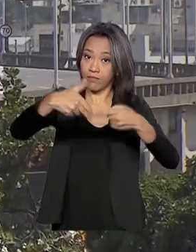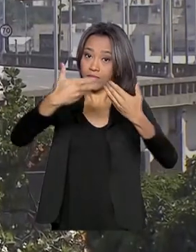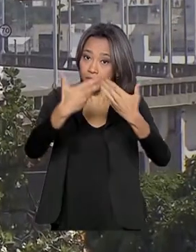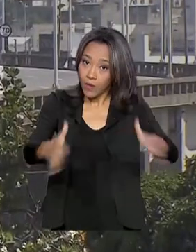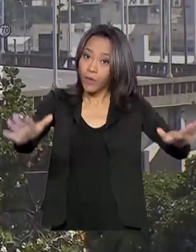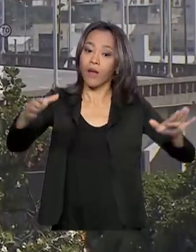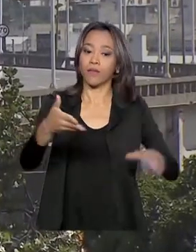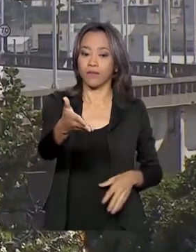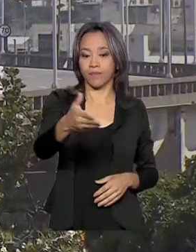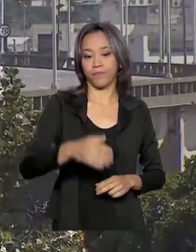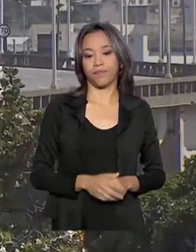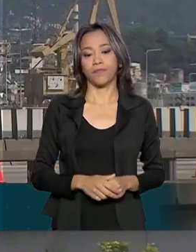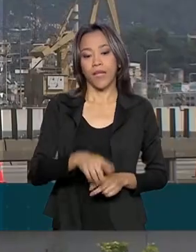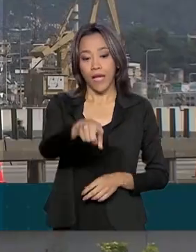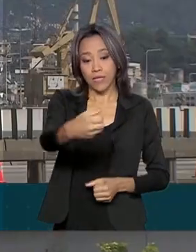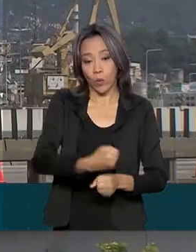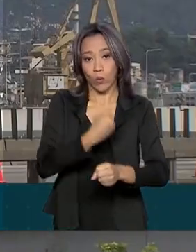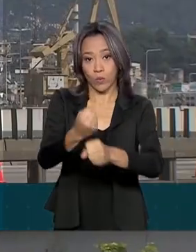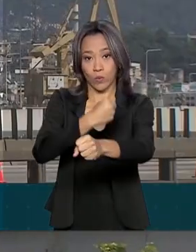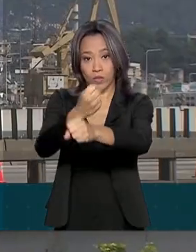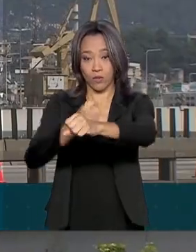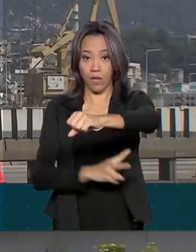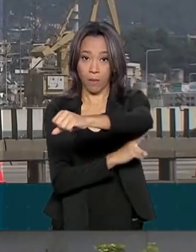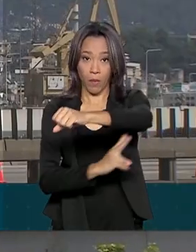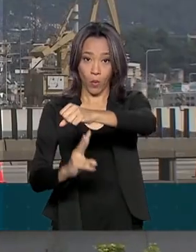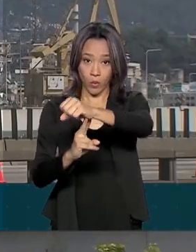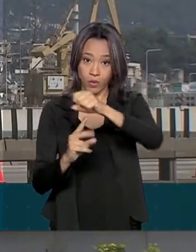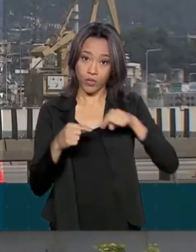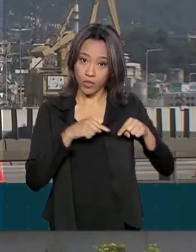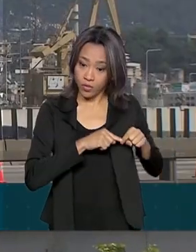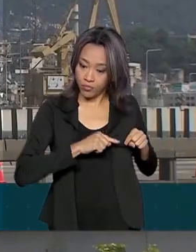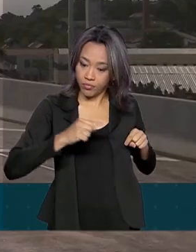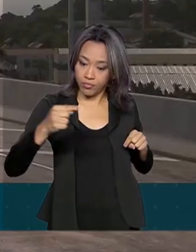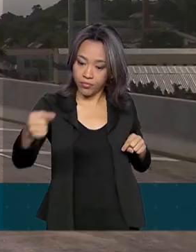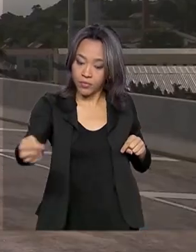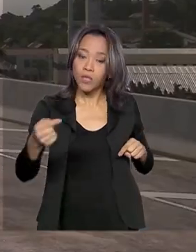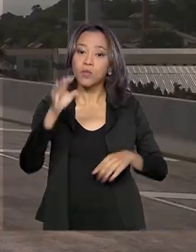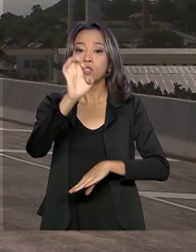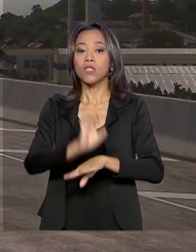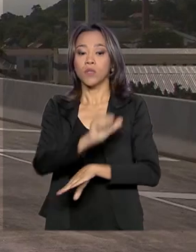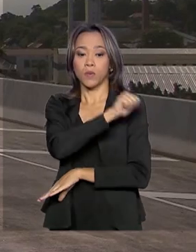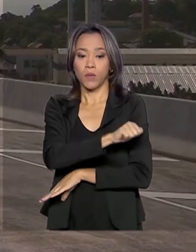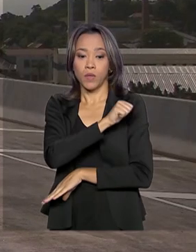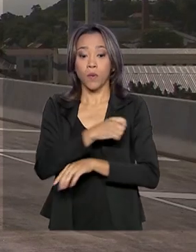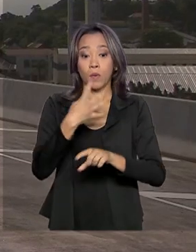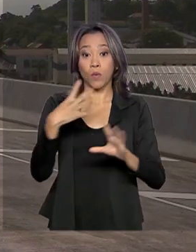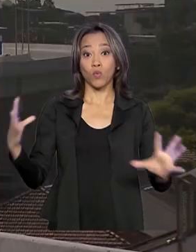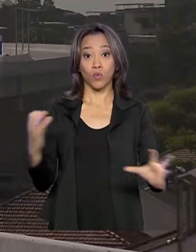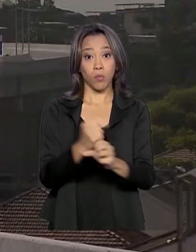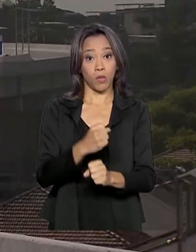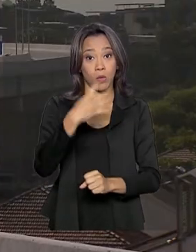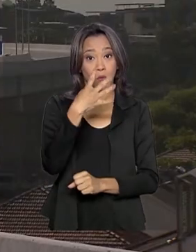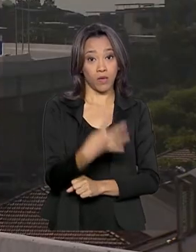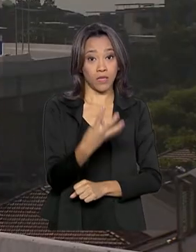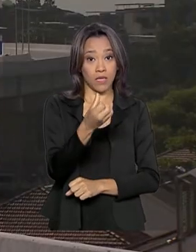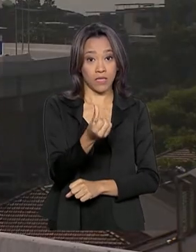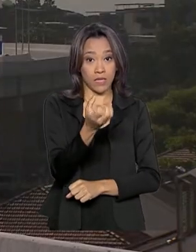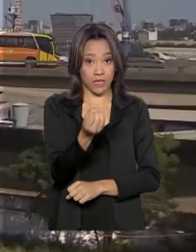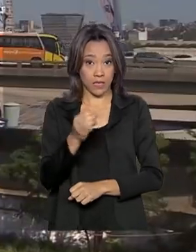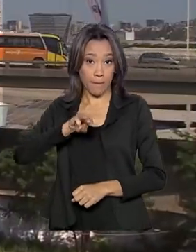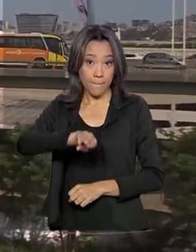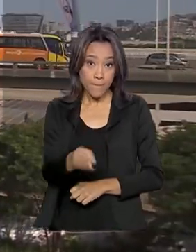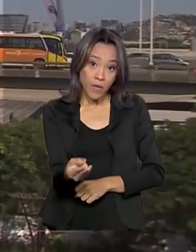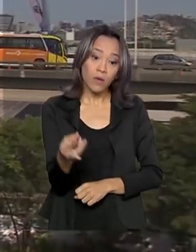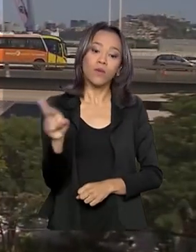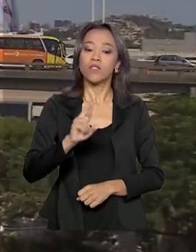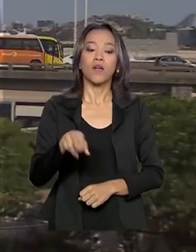A construção da ligação da ponte Rio-Niterói com a linha vermelha no Rio de Janeiro custou 450 milhões de reais. A obra